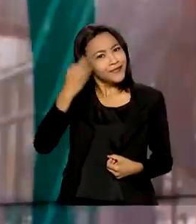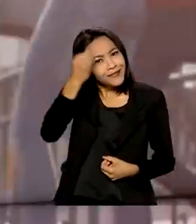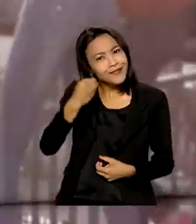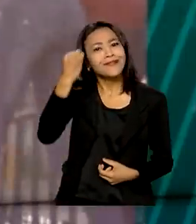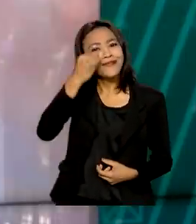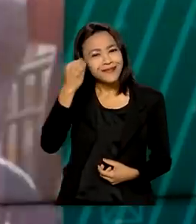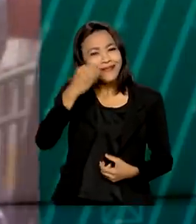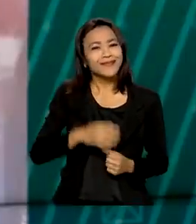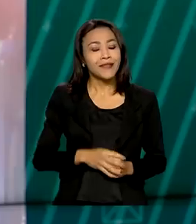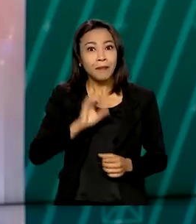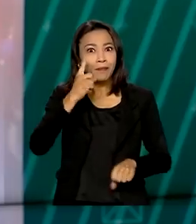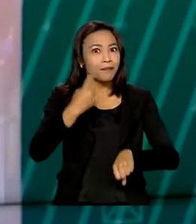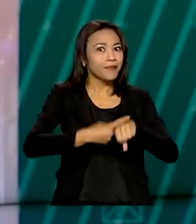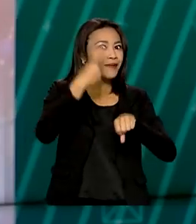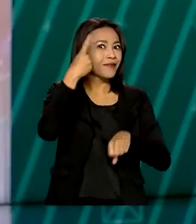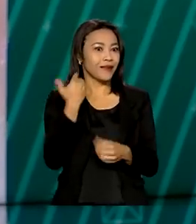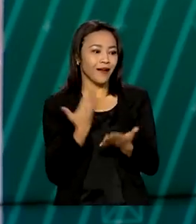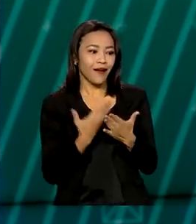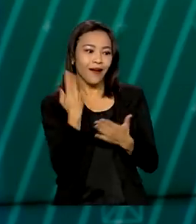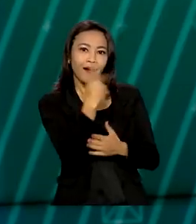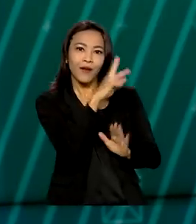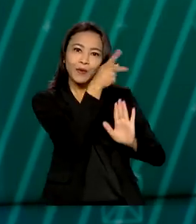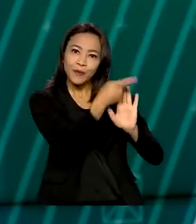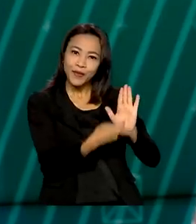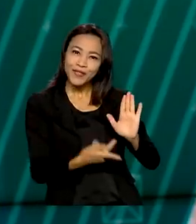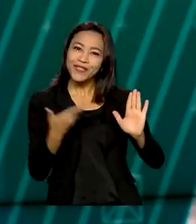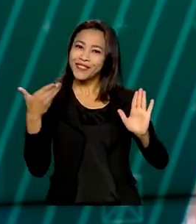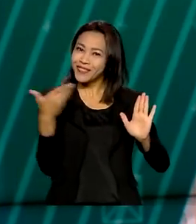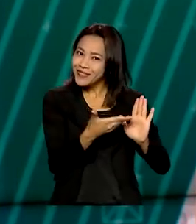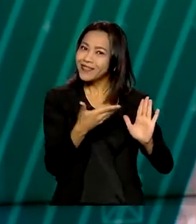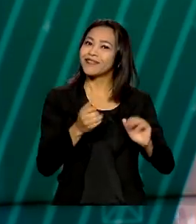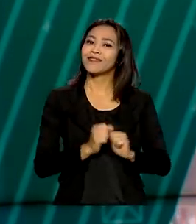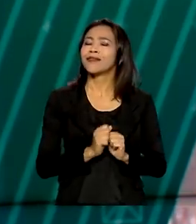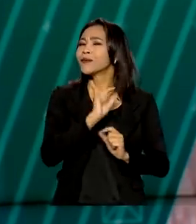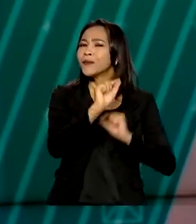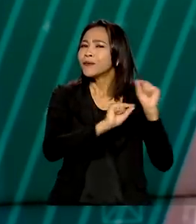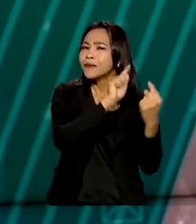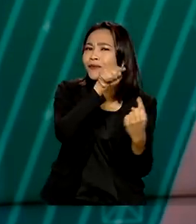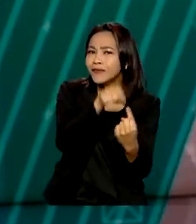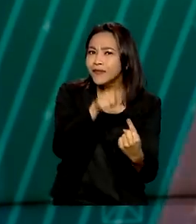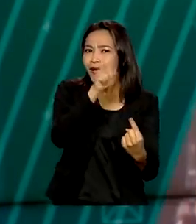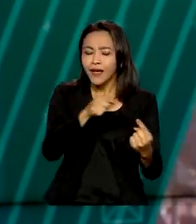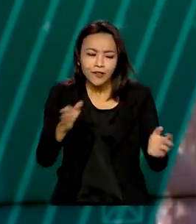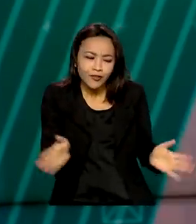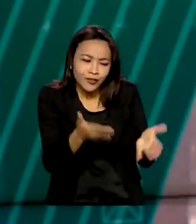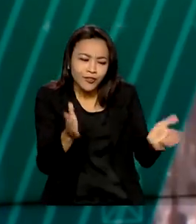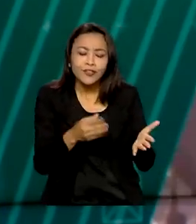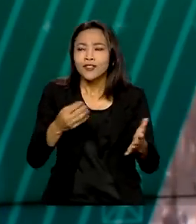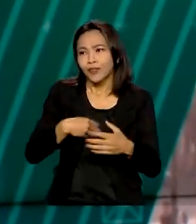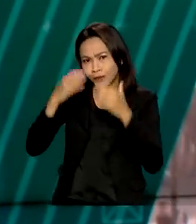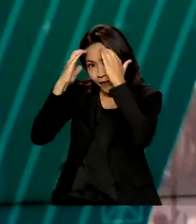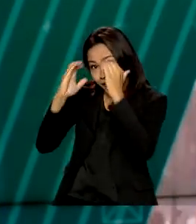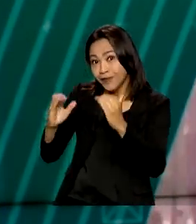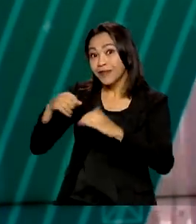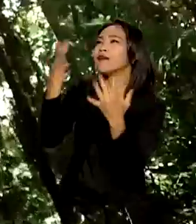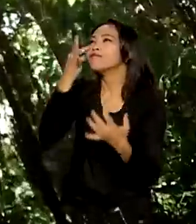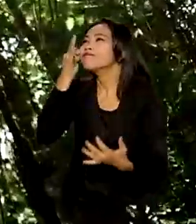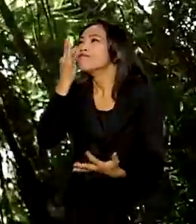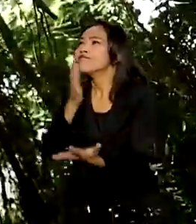experiência. Foi a primeira aula do projeto Salas Mais Verdes, que busca incentivar a educação ambiental no país.